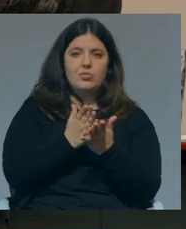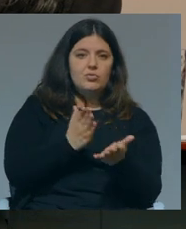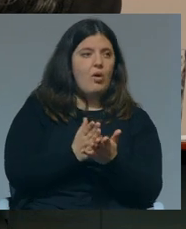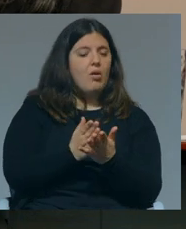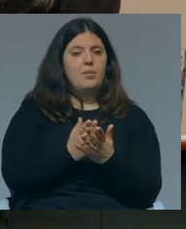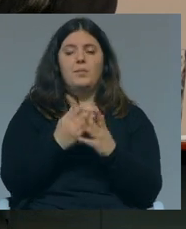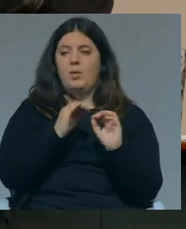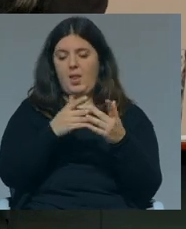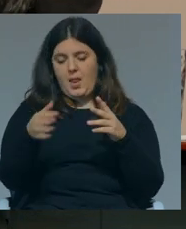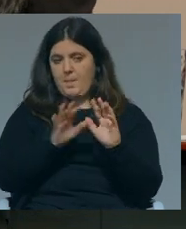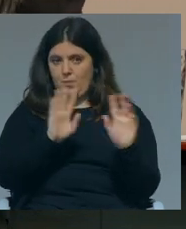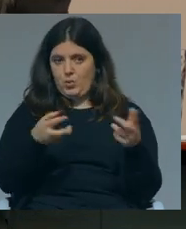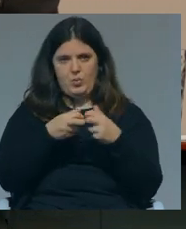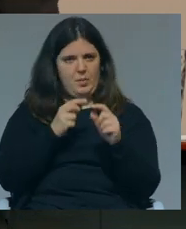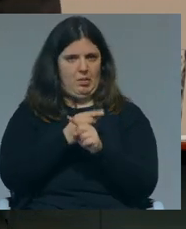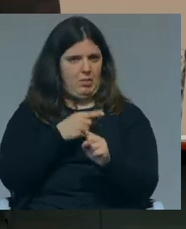não estão, pronto.